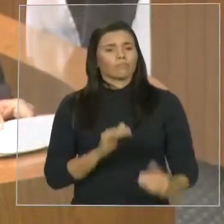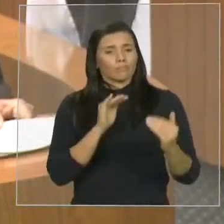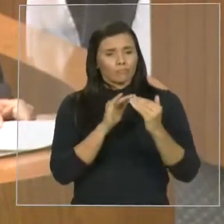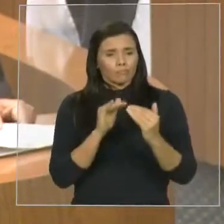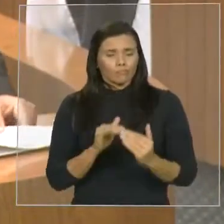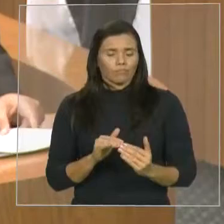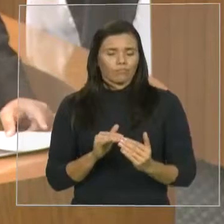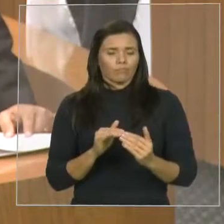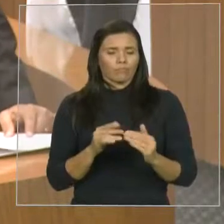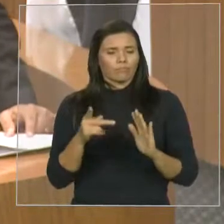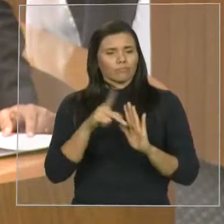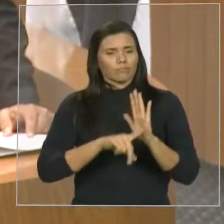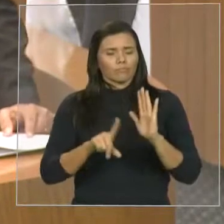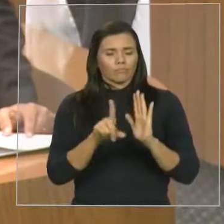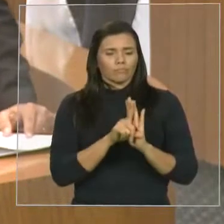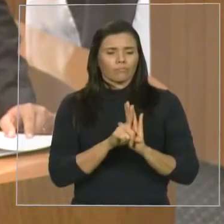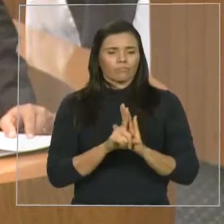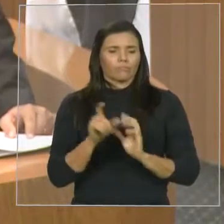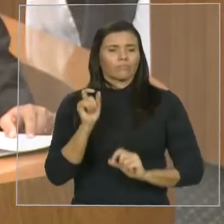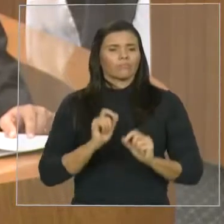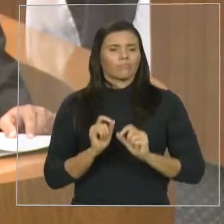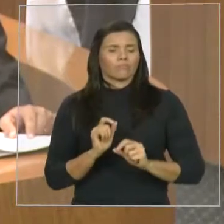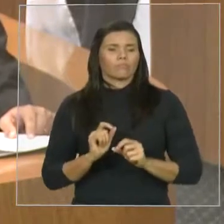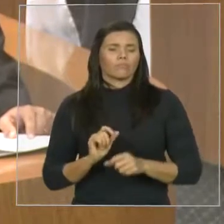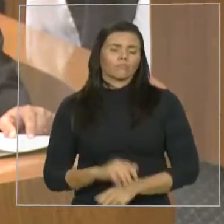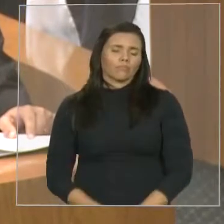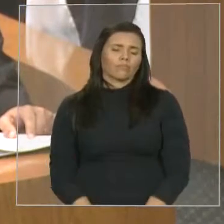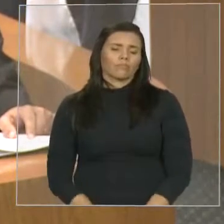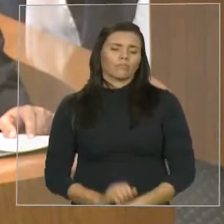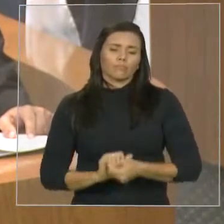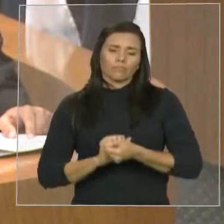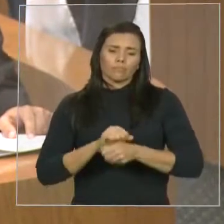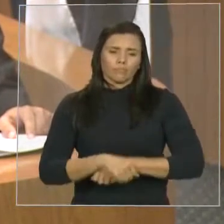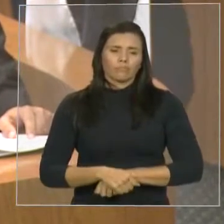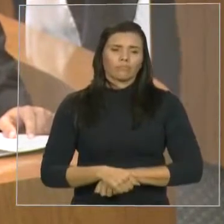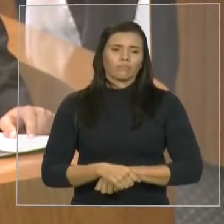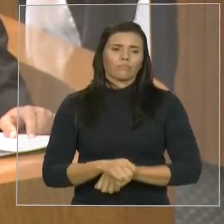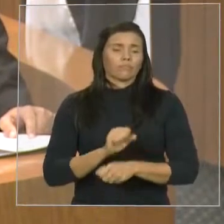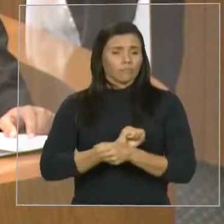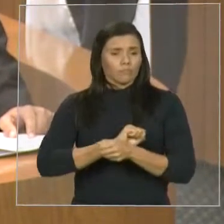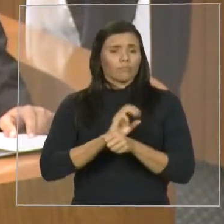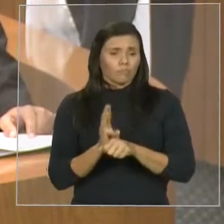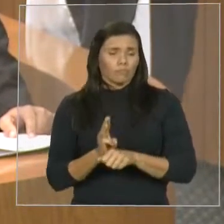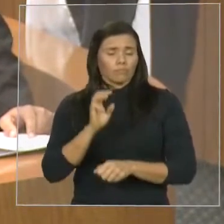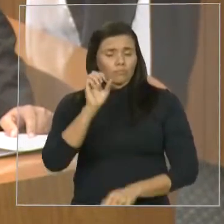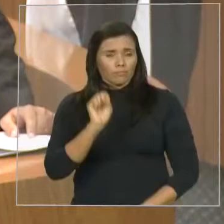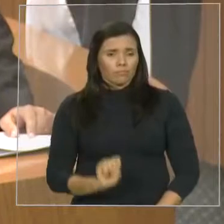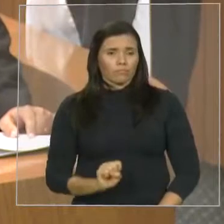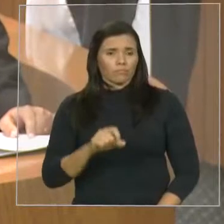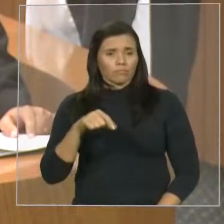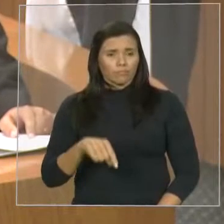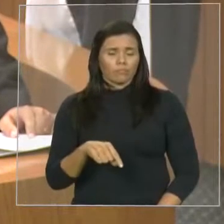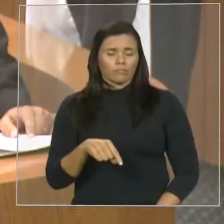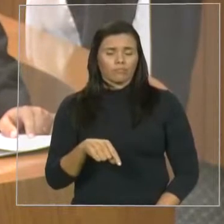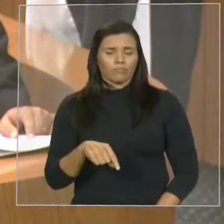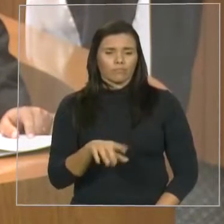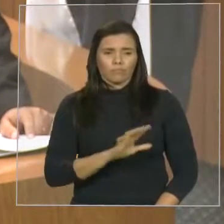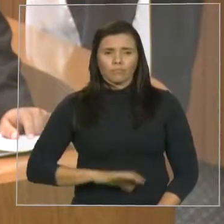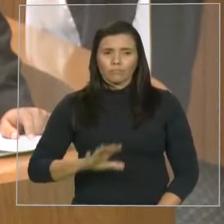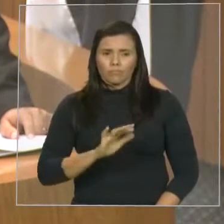reforça a Universidade Estadual da região Tocantina do Maranhão, a UEMA Sul. Todos aqui